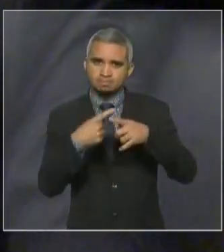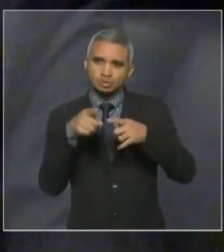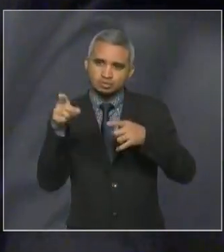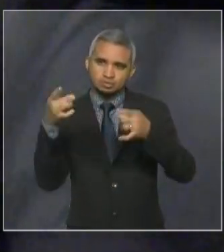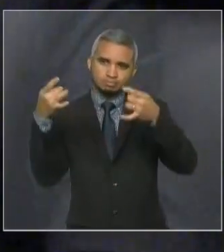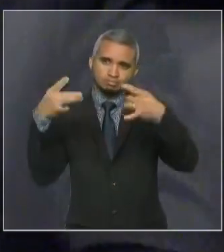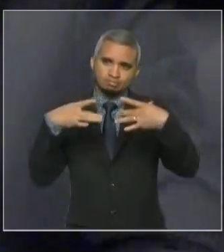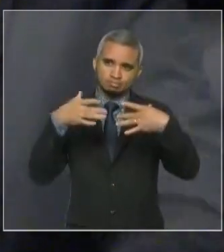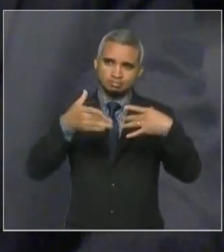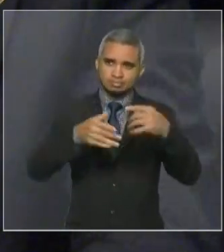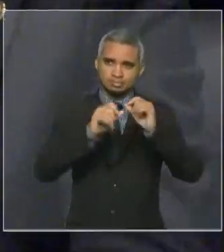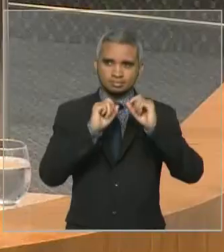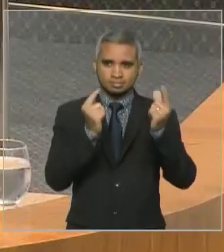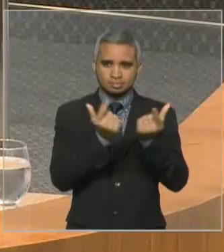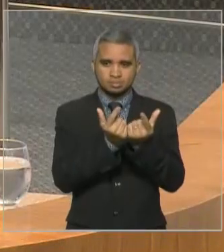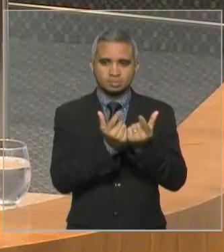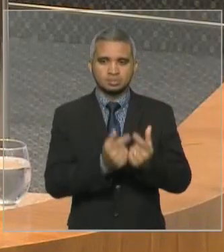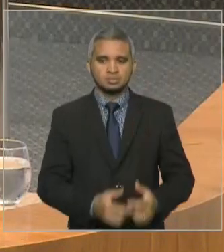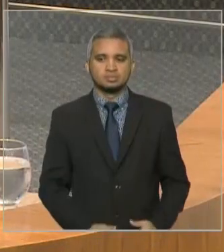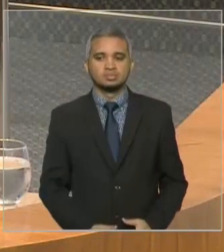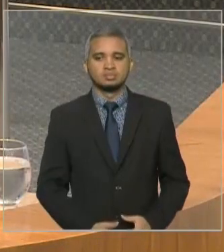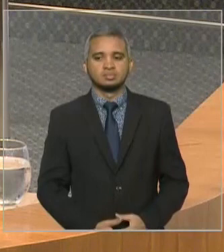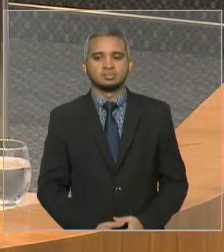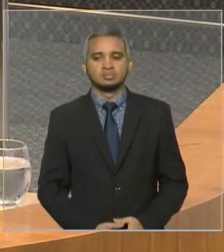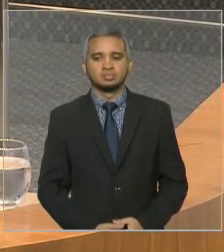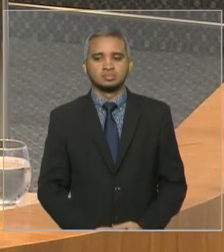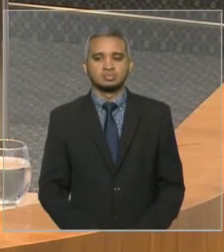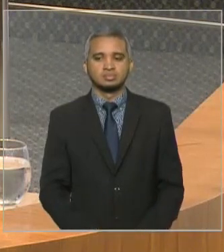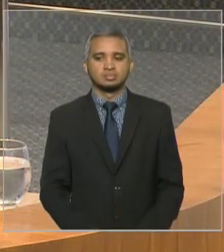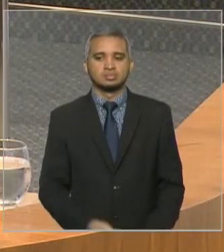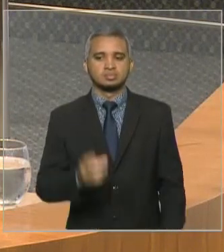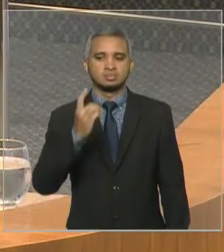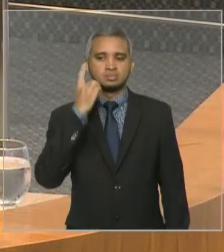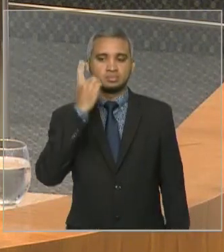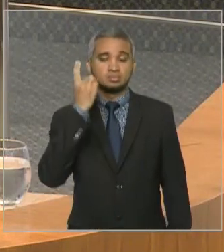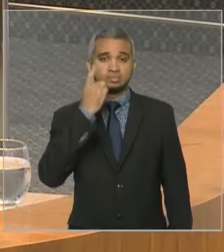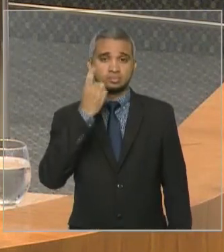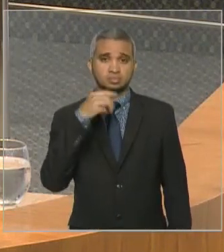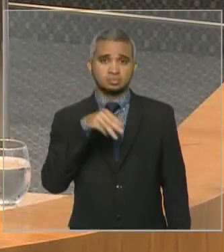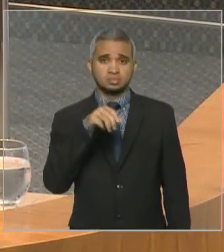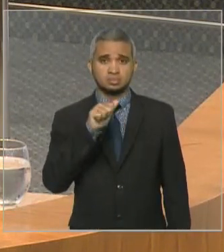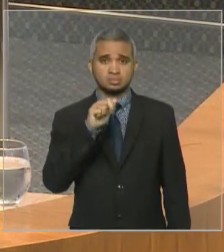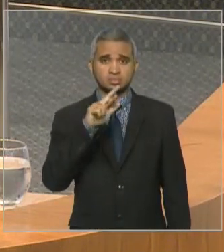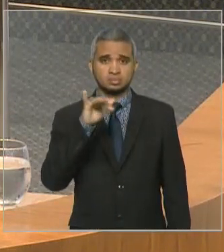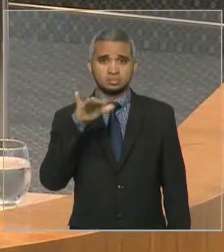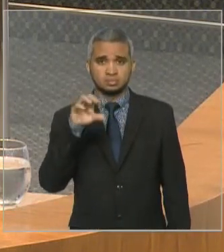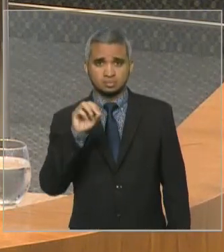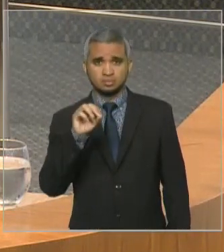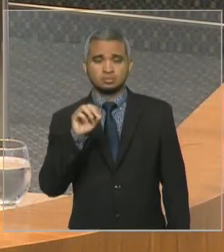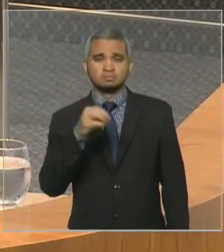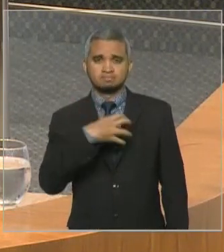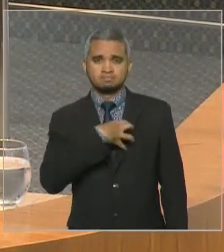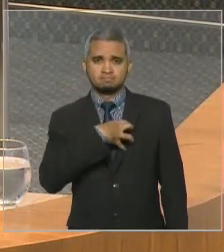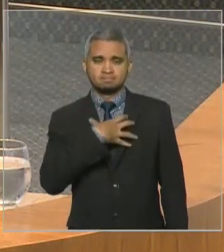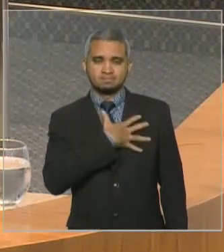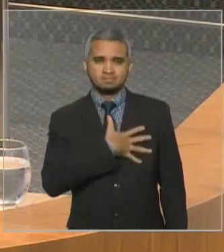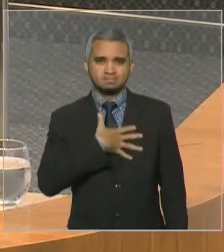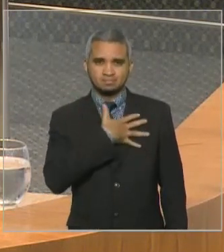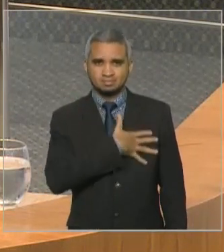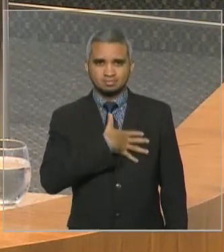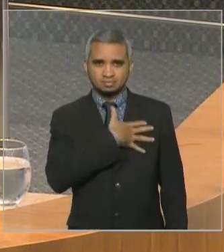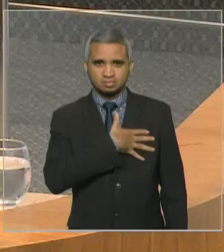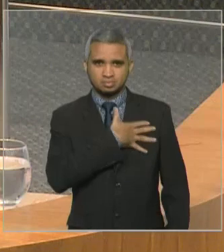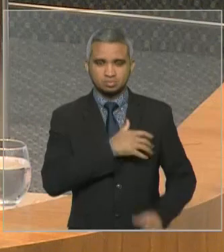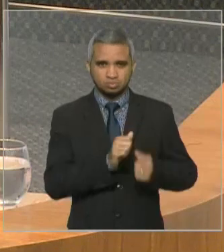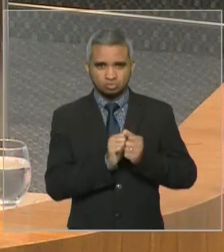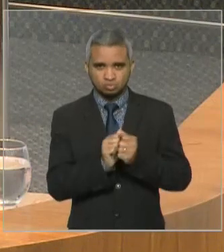casa. Deputado Márcio, para mim, é um prazer dividir esta casa com V. Exª e também ter dividido